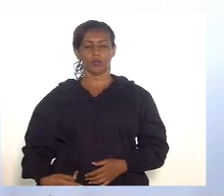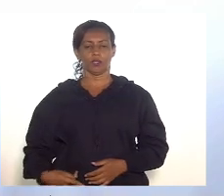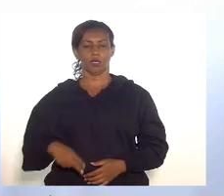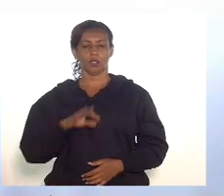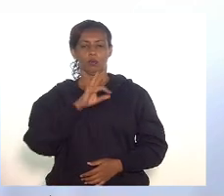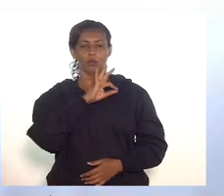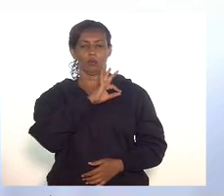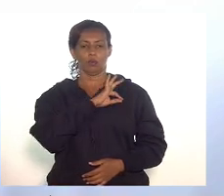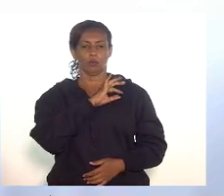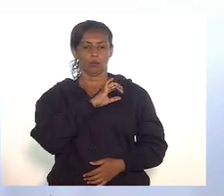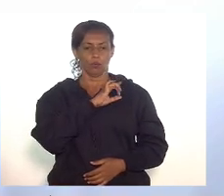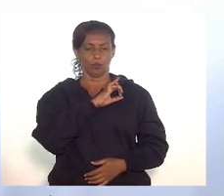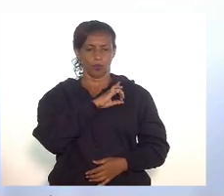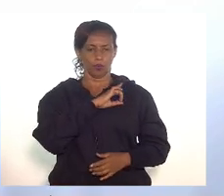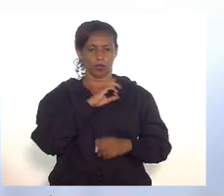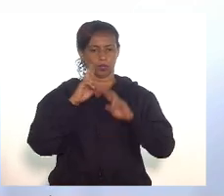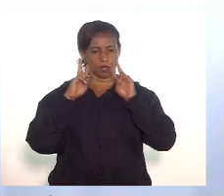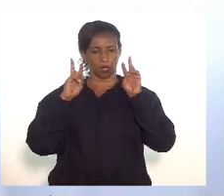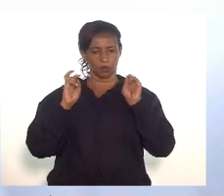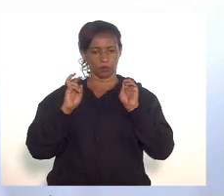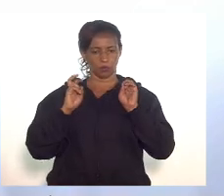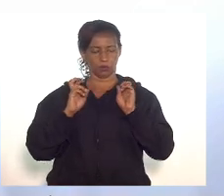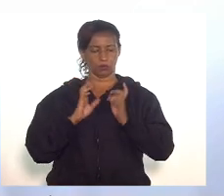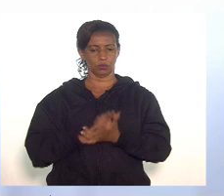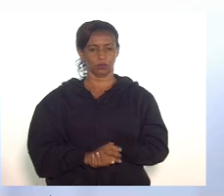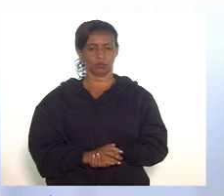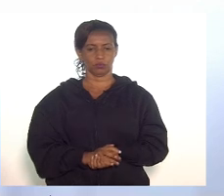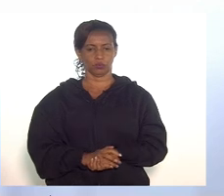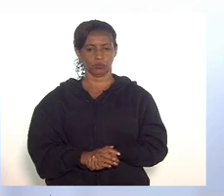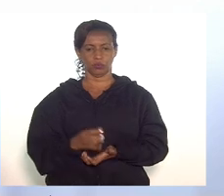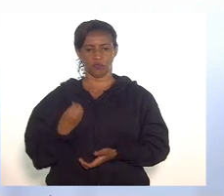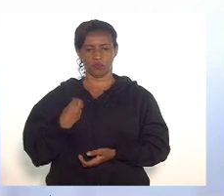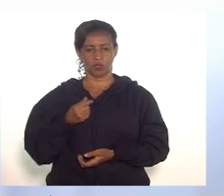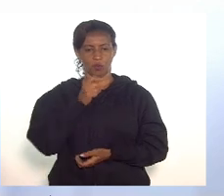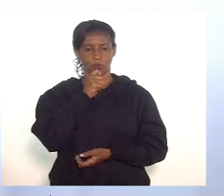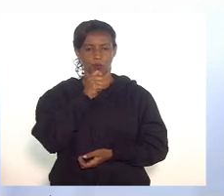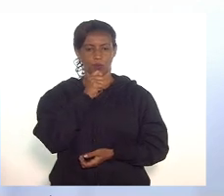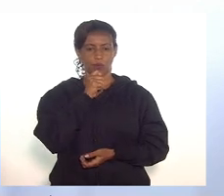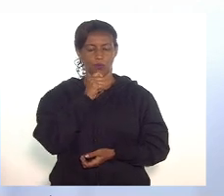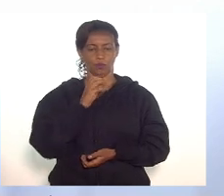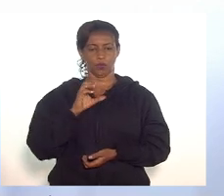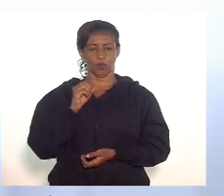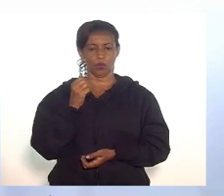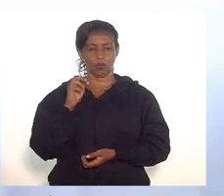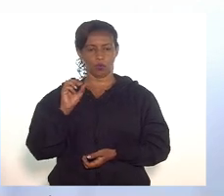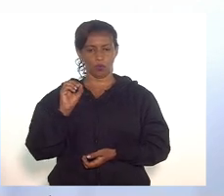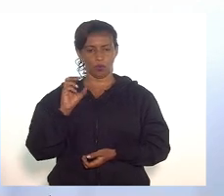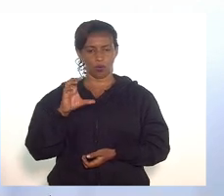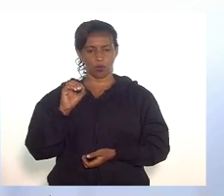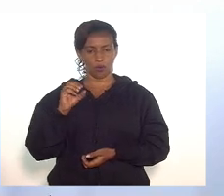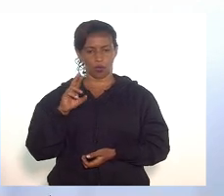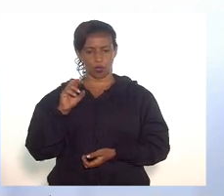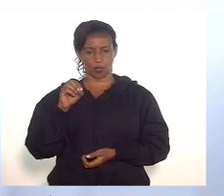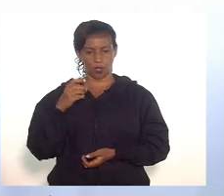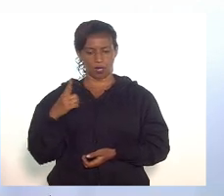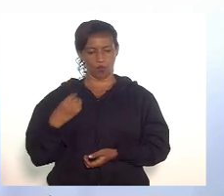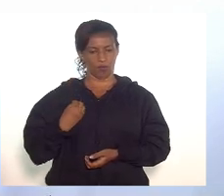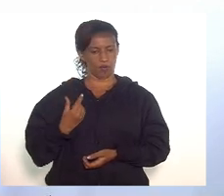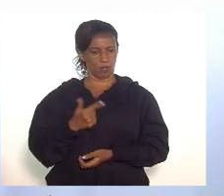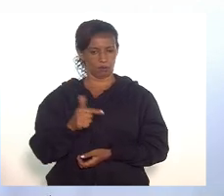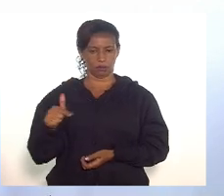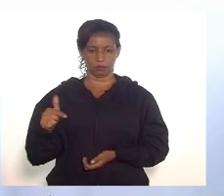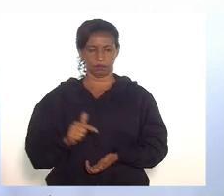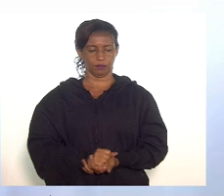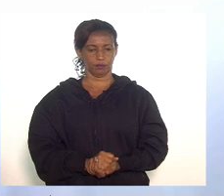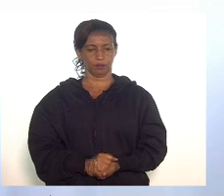delegado Carlos Augusto. Não se encontrando presente, Coronel Salema. Não se encontrando